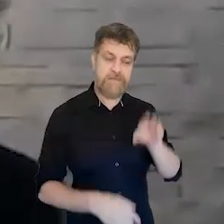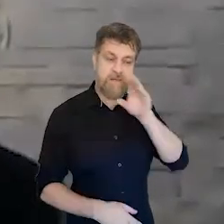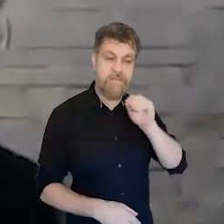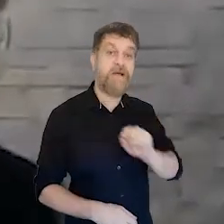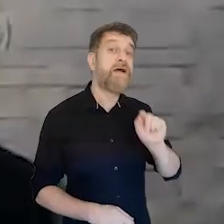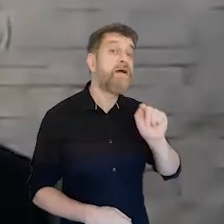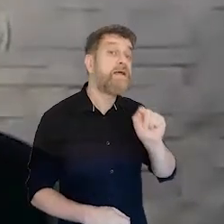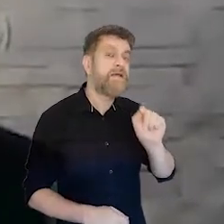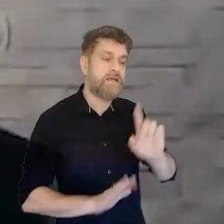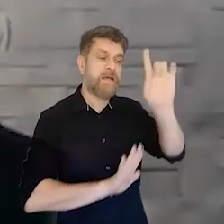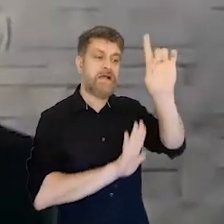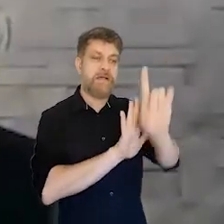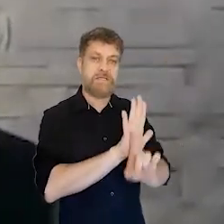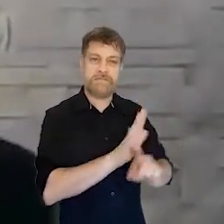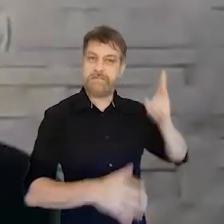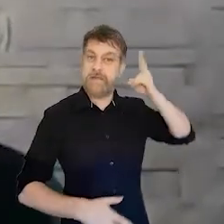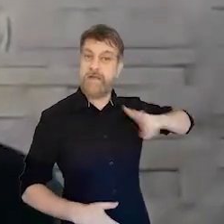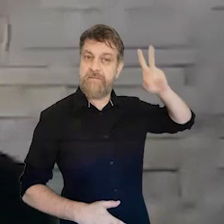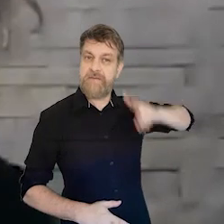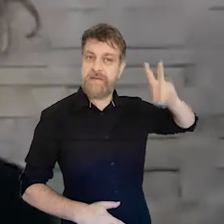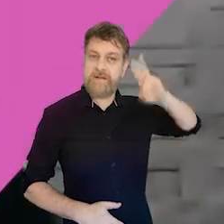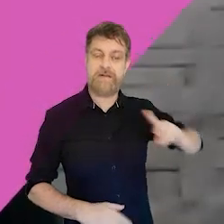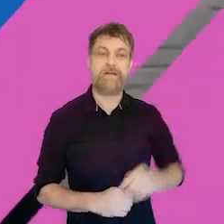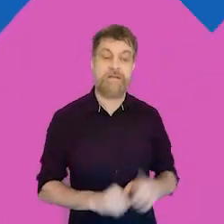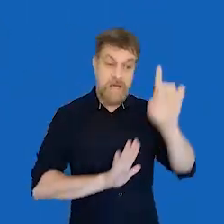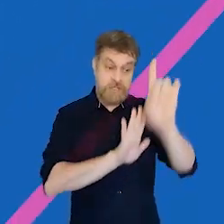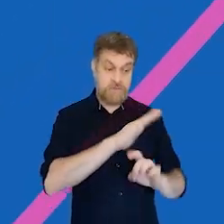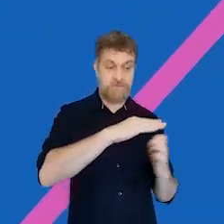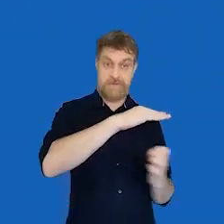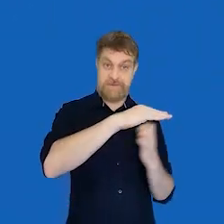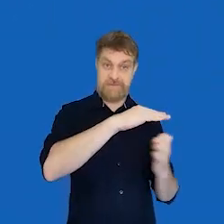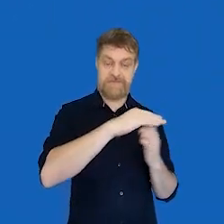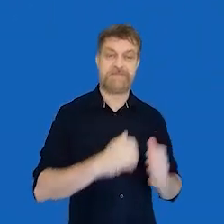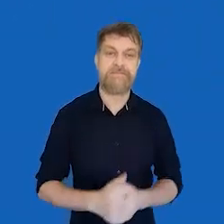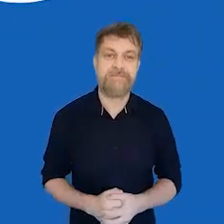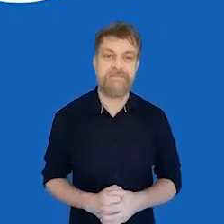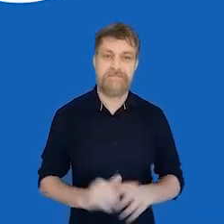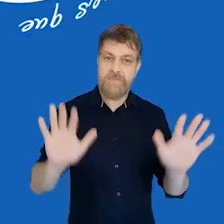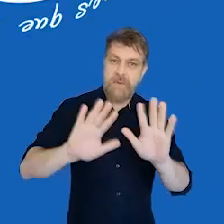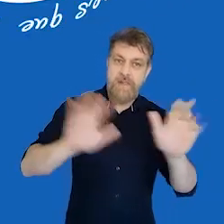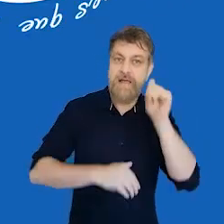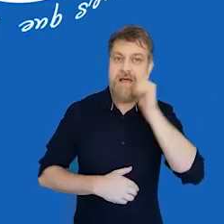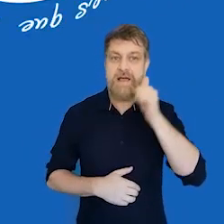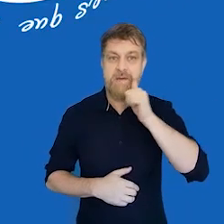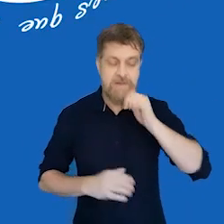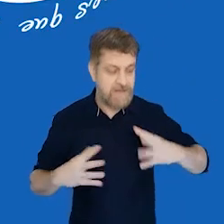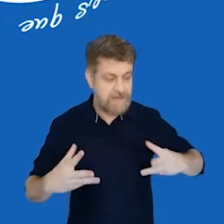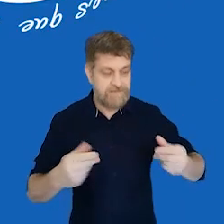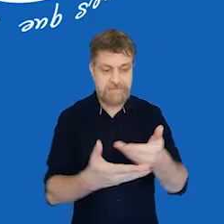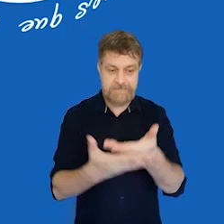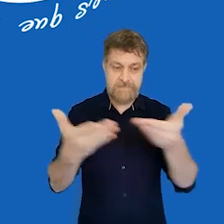Nada mais, nada menos do que Viveca Caetila, nossa CEO. Viveca. Faixas diagonais em azul e rosa. Olá, mulheres. Olá, pessoal.